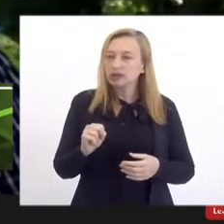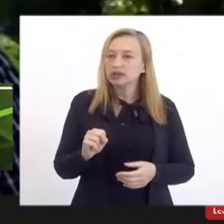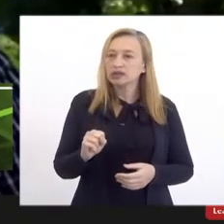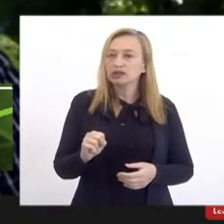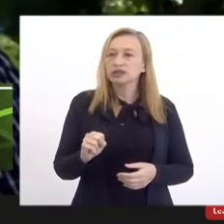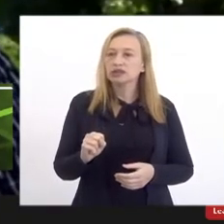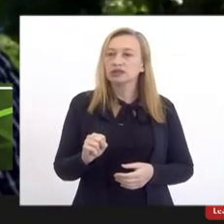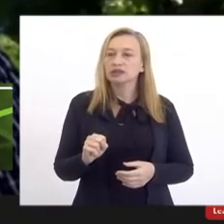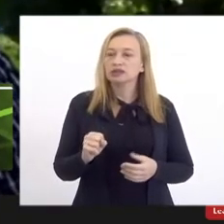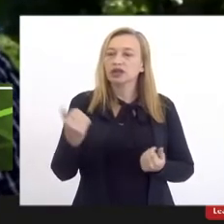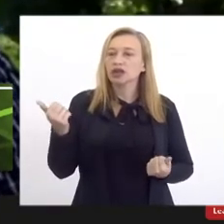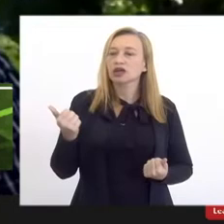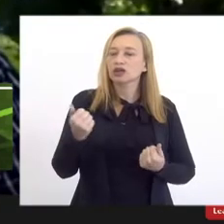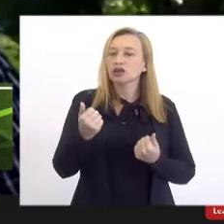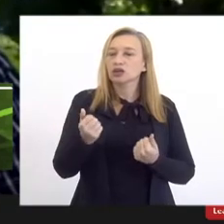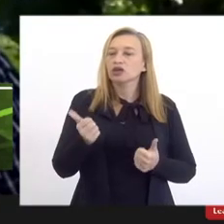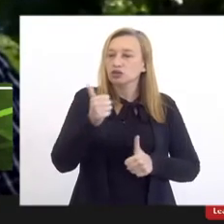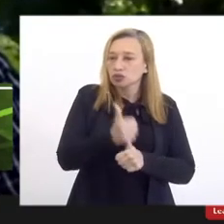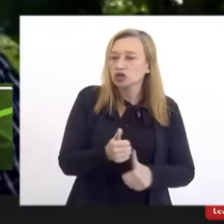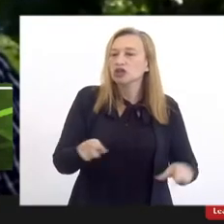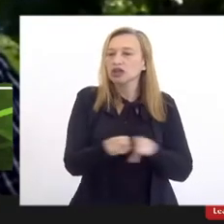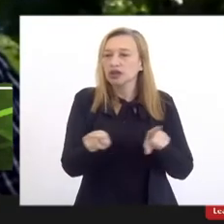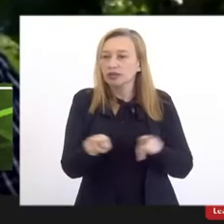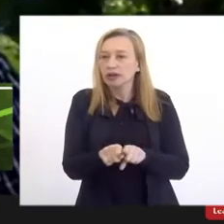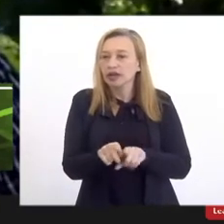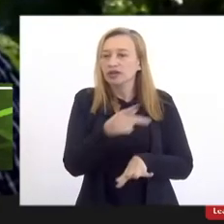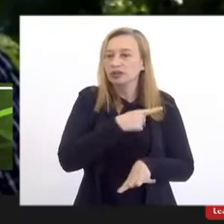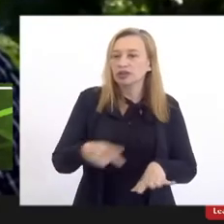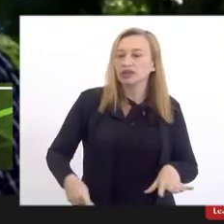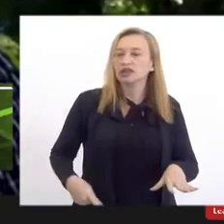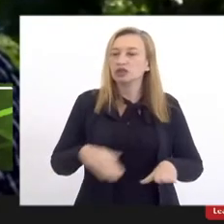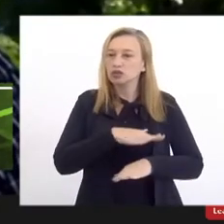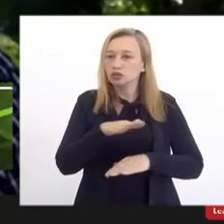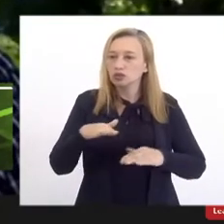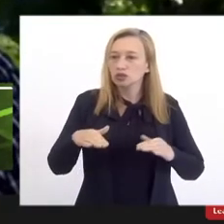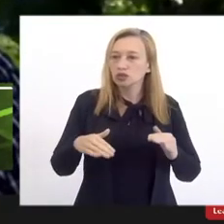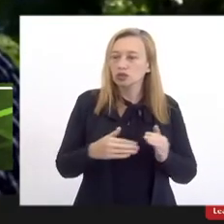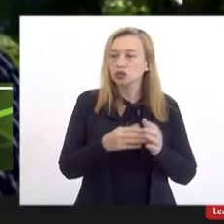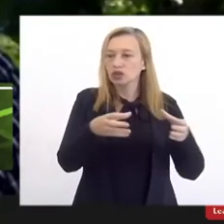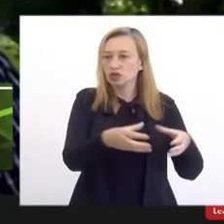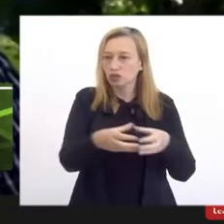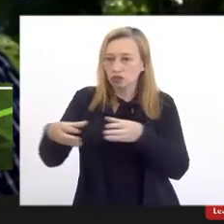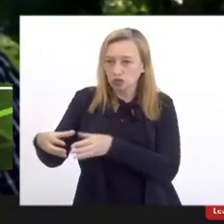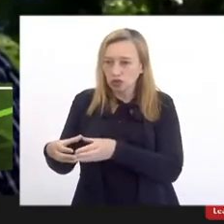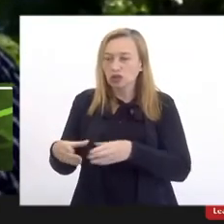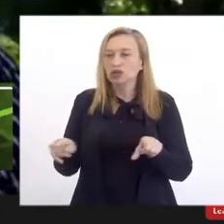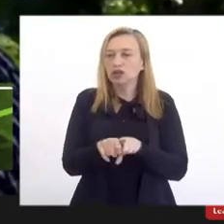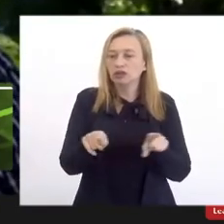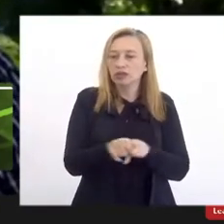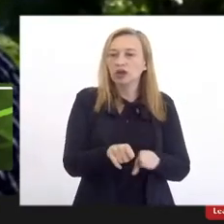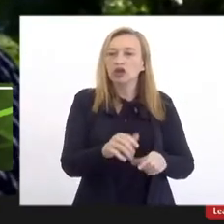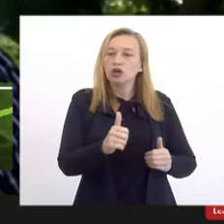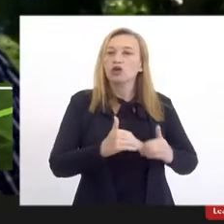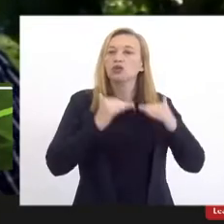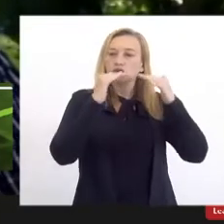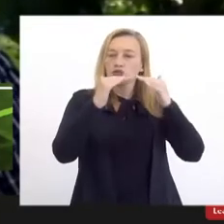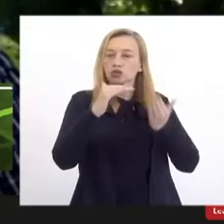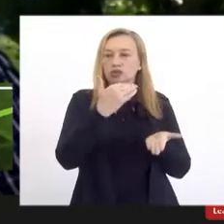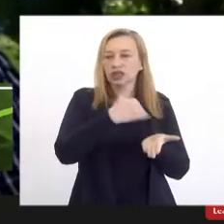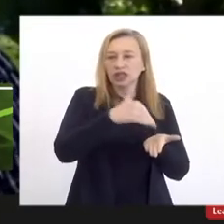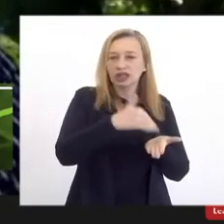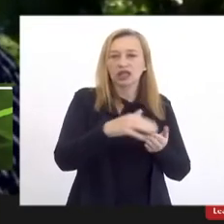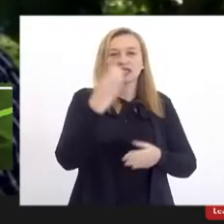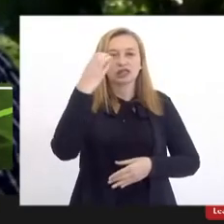está substituindo e é vice-presidente de ambas as comissões. Também cumprimentar o meu subsecretário de Ciência e